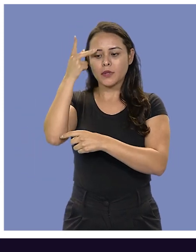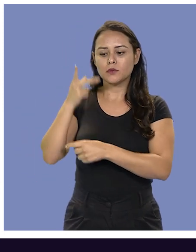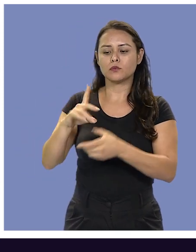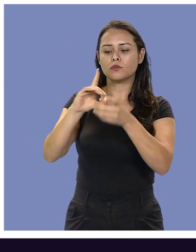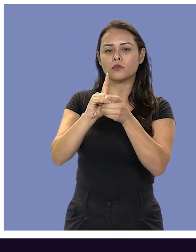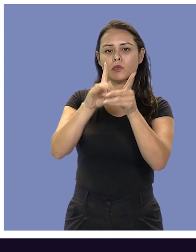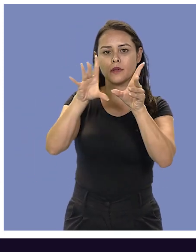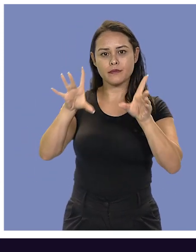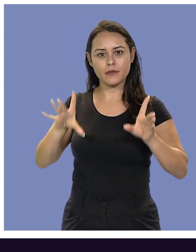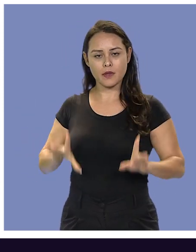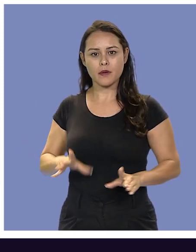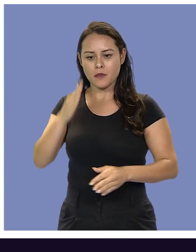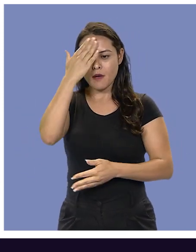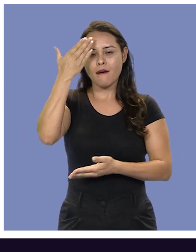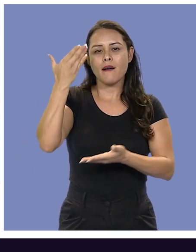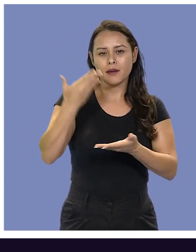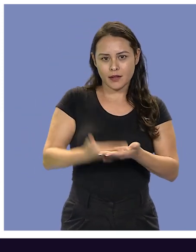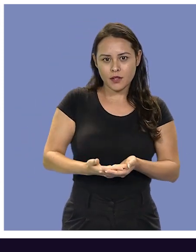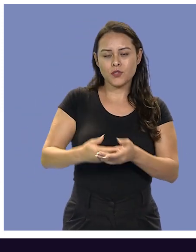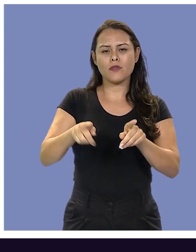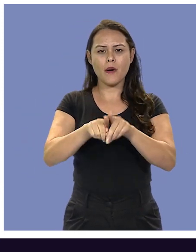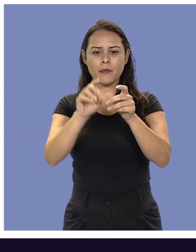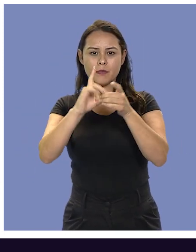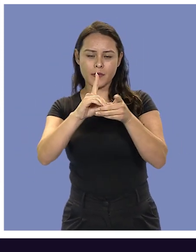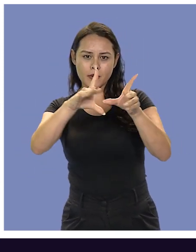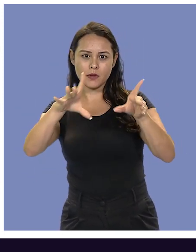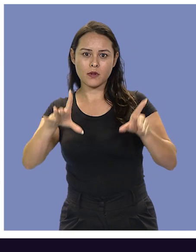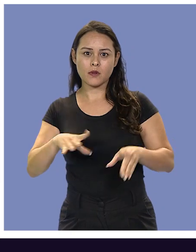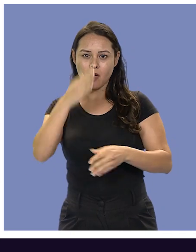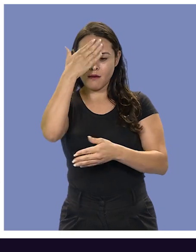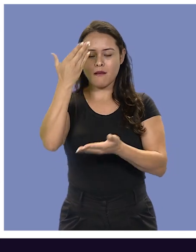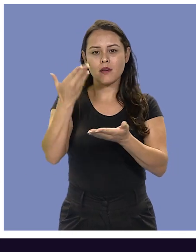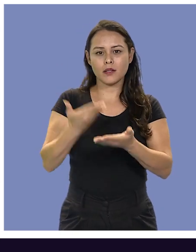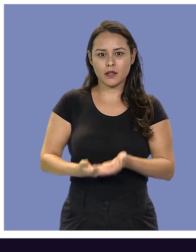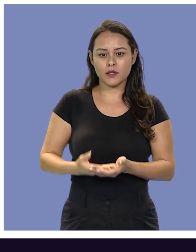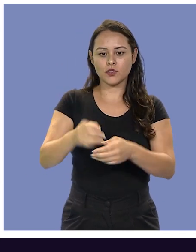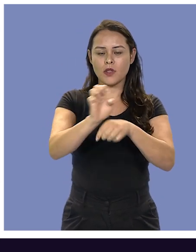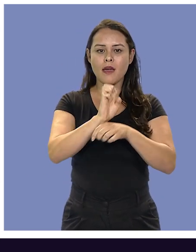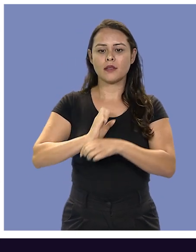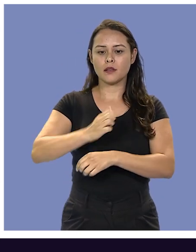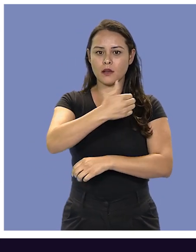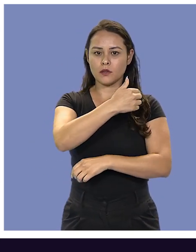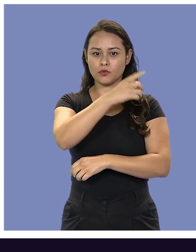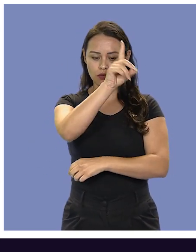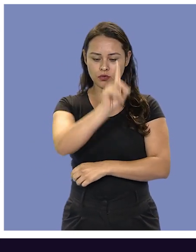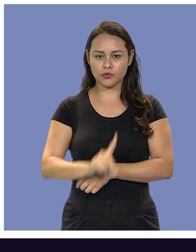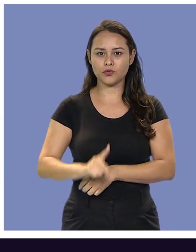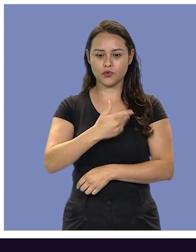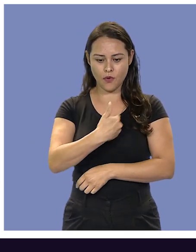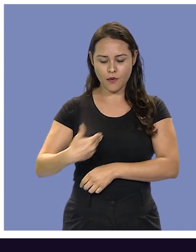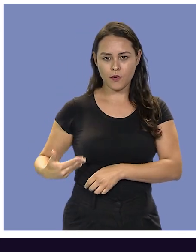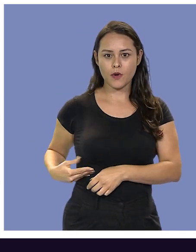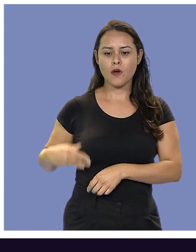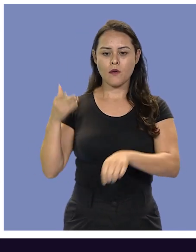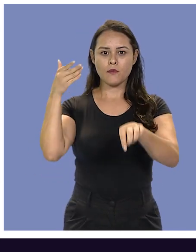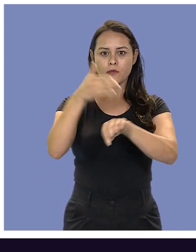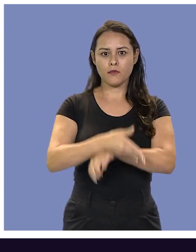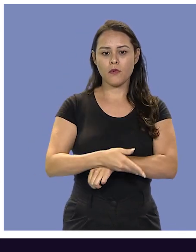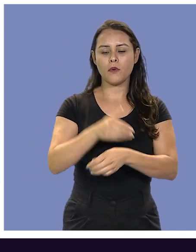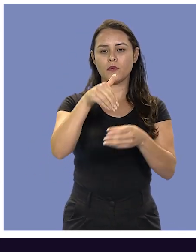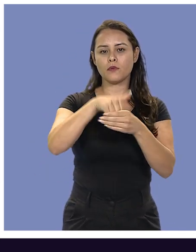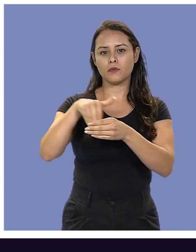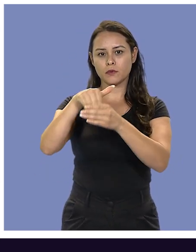são democratas, acreditam na democracia, acreditam no Estado de Direito, compareceram,